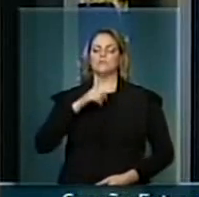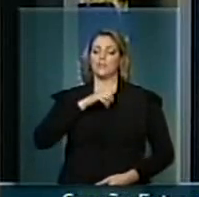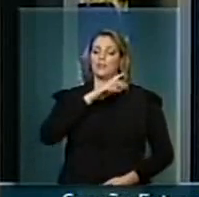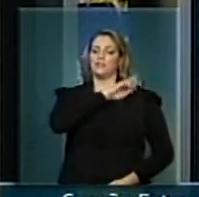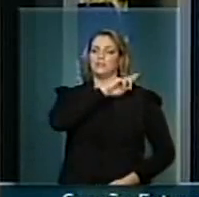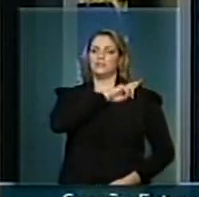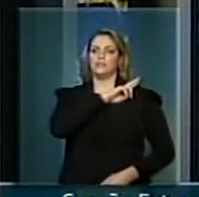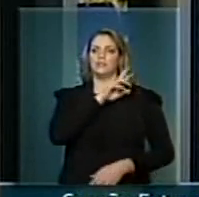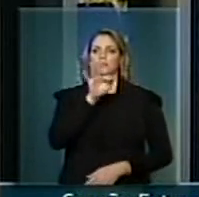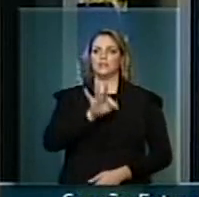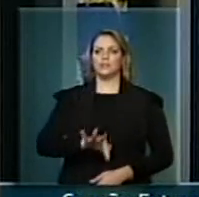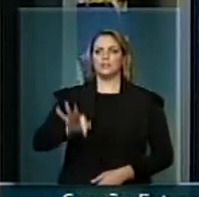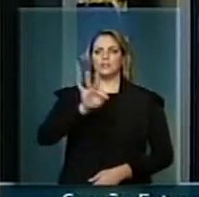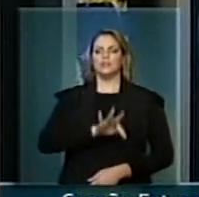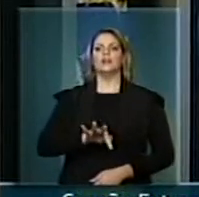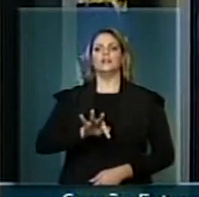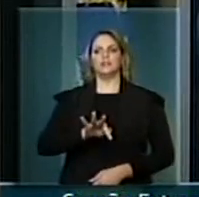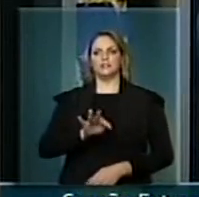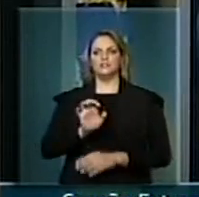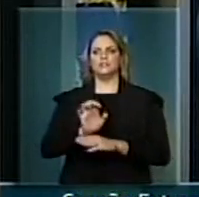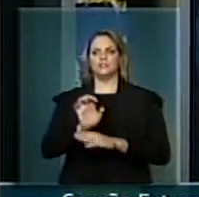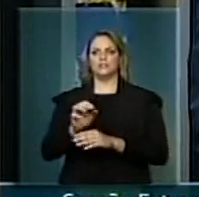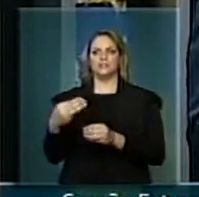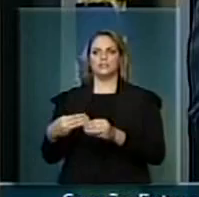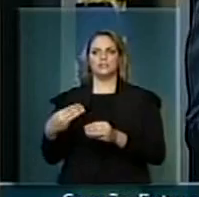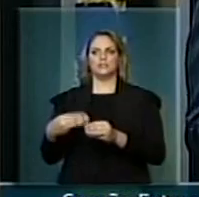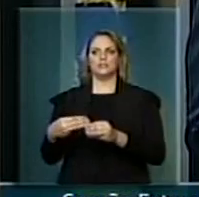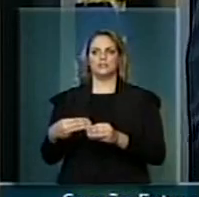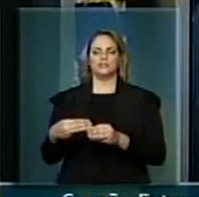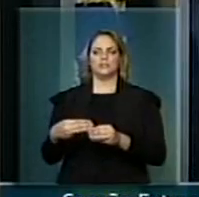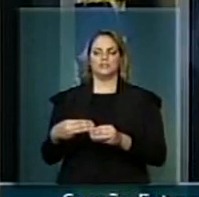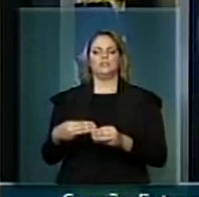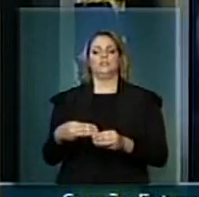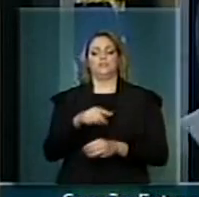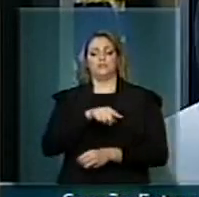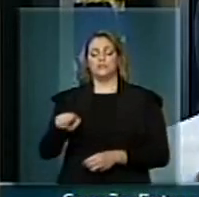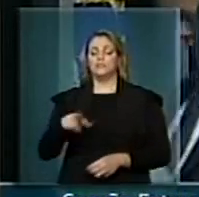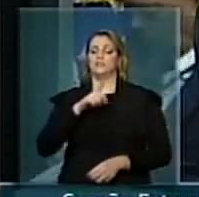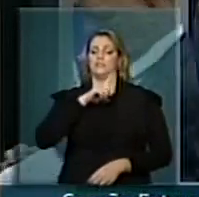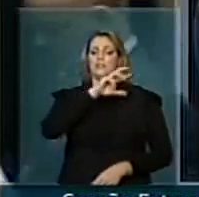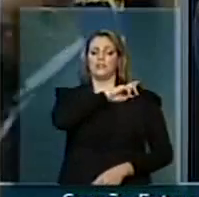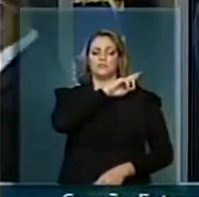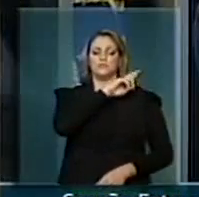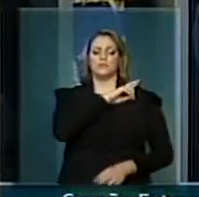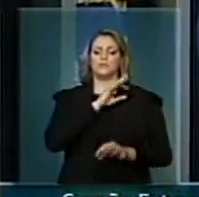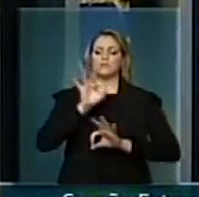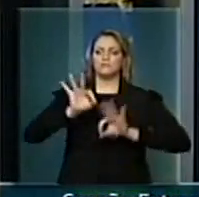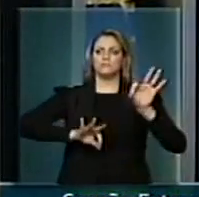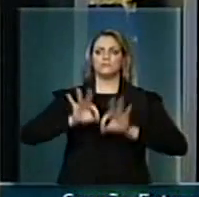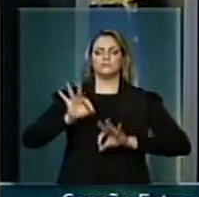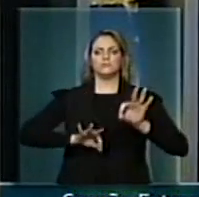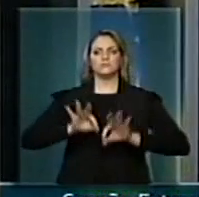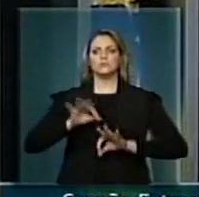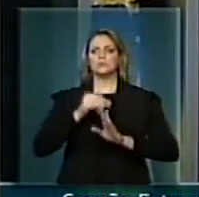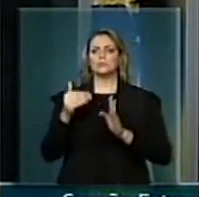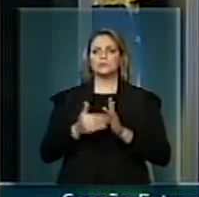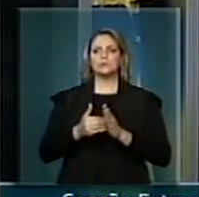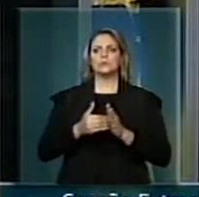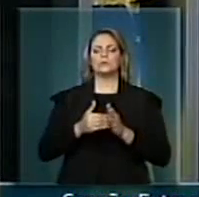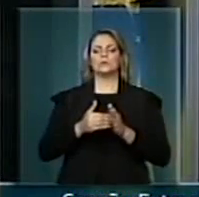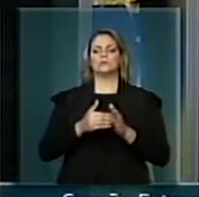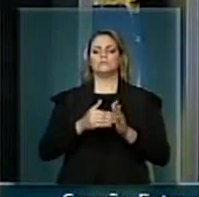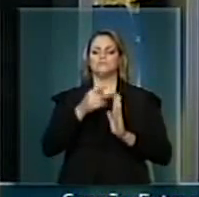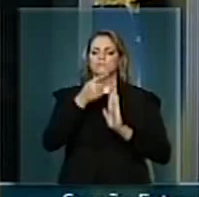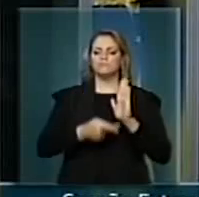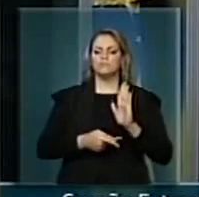Estados e pelo Distrito Federal e pelos municípios, aos quais cabem, respectivamente, a formulação e a execução nos planos estadual e local